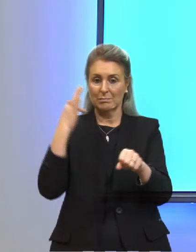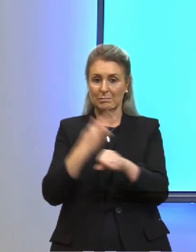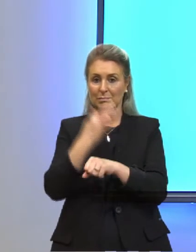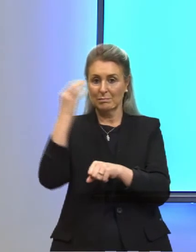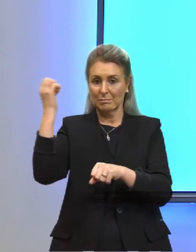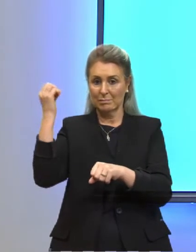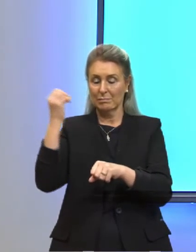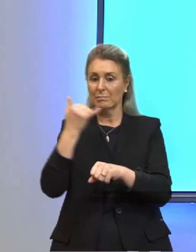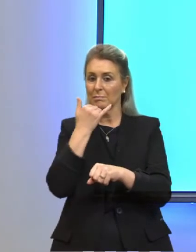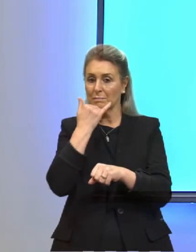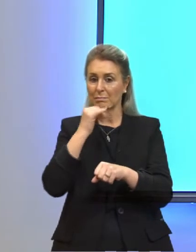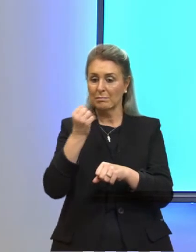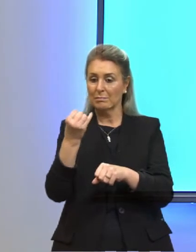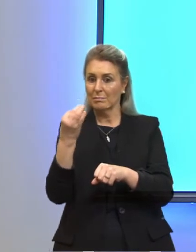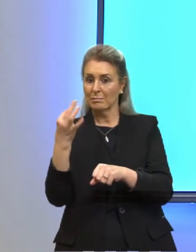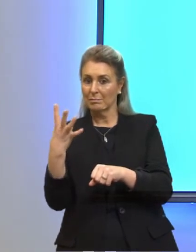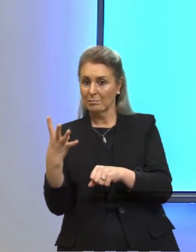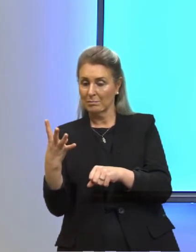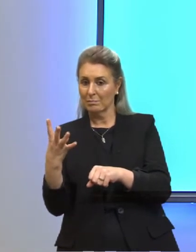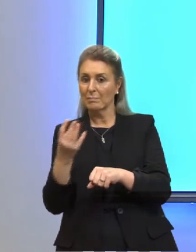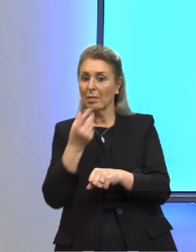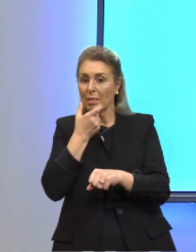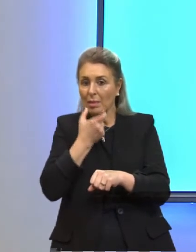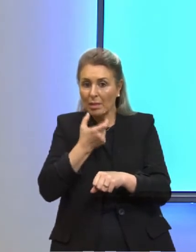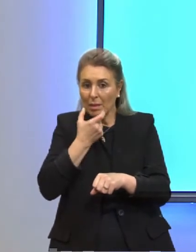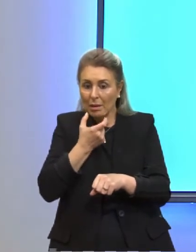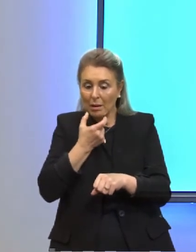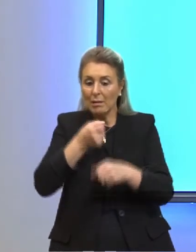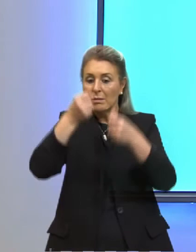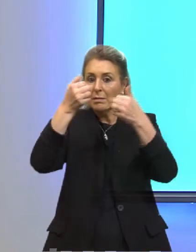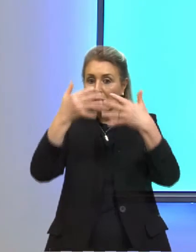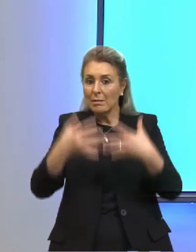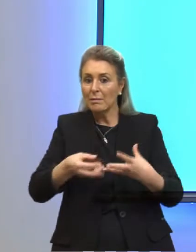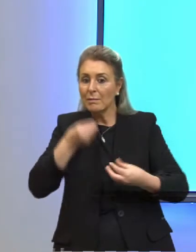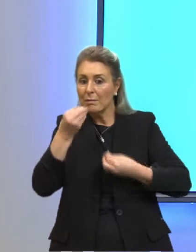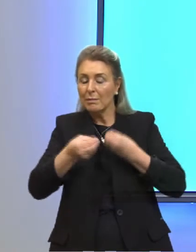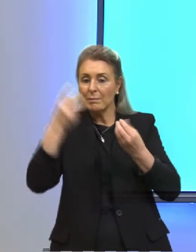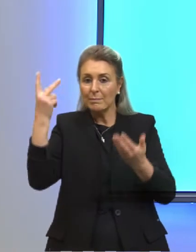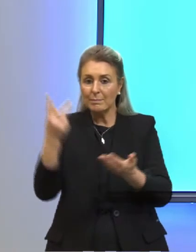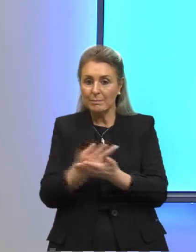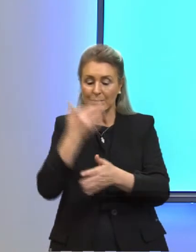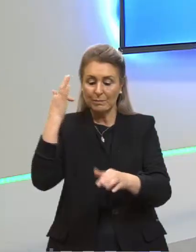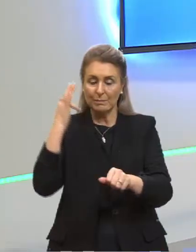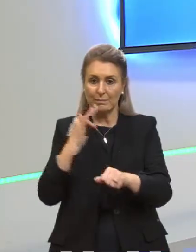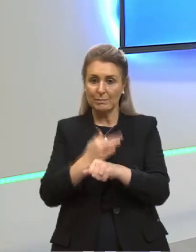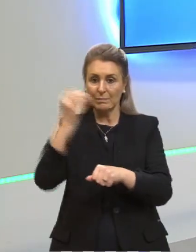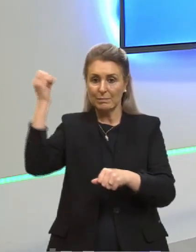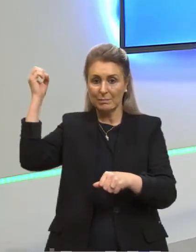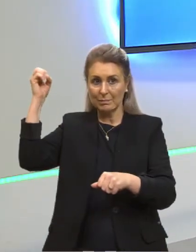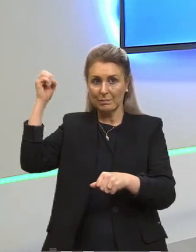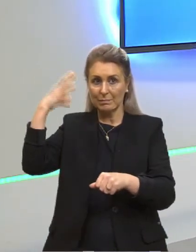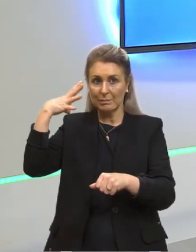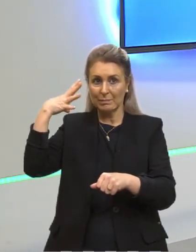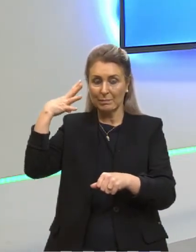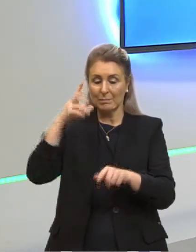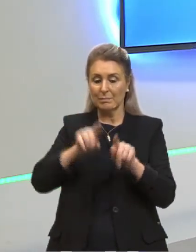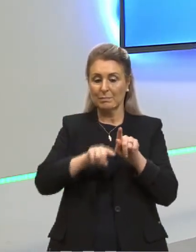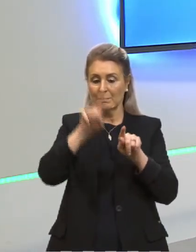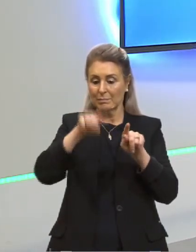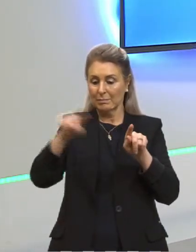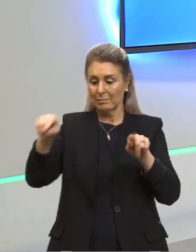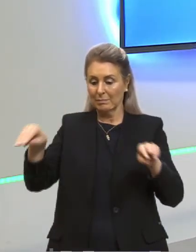do quanta, e o Einstein explicou a ela, como é que acontecia esse efeito fotoelétrico? Primeiro, as ondas